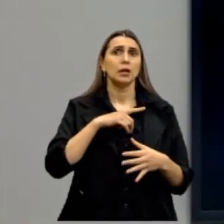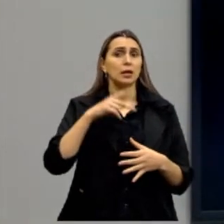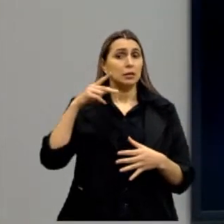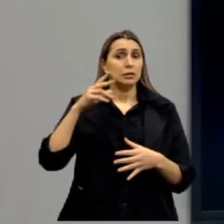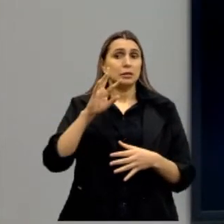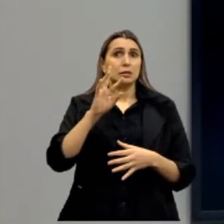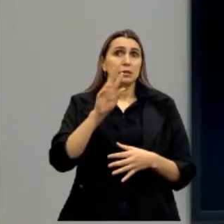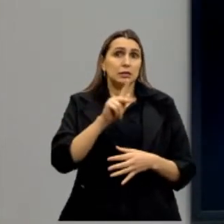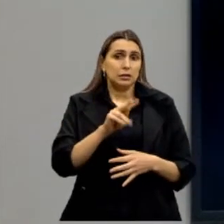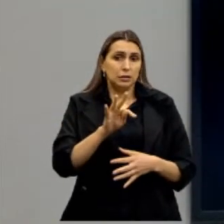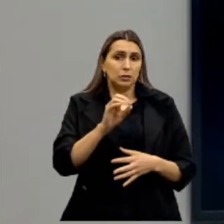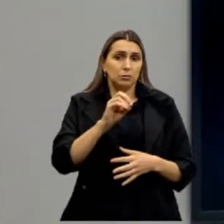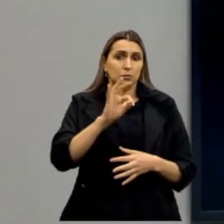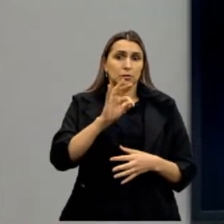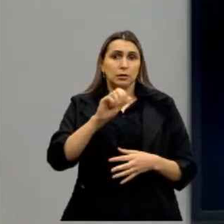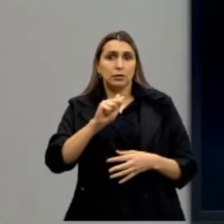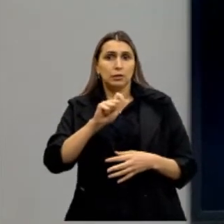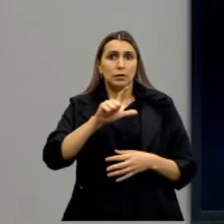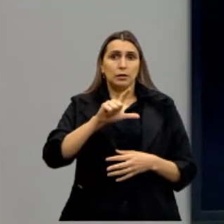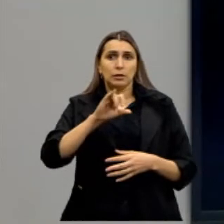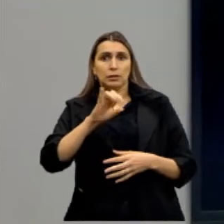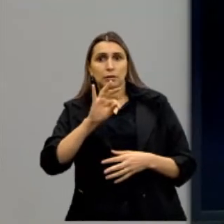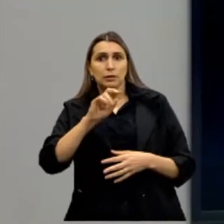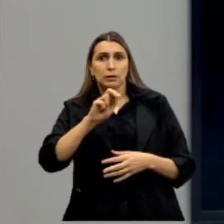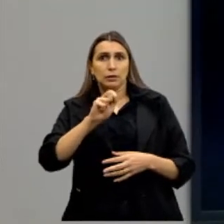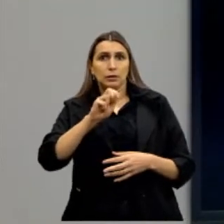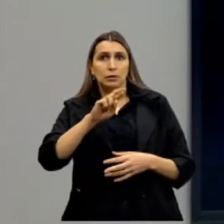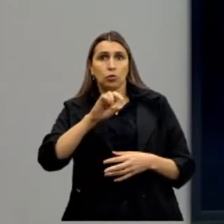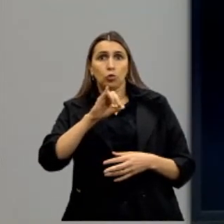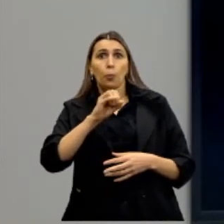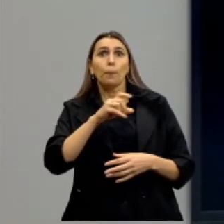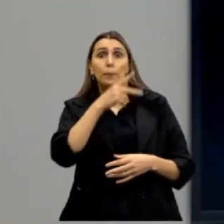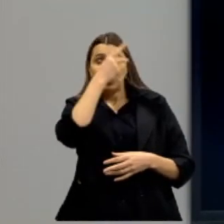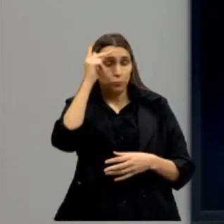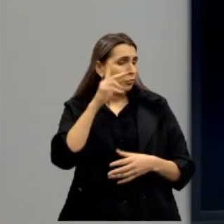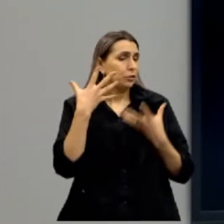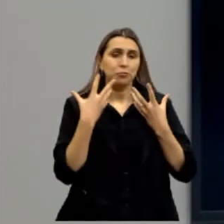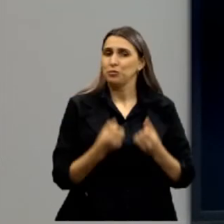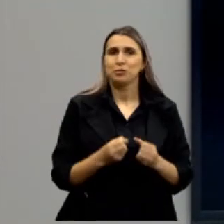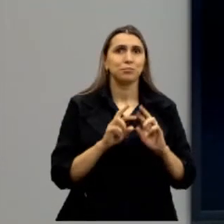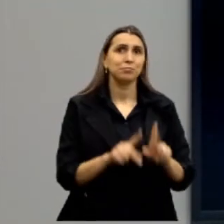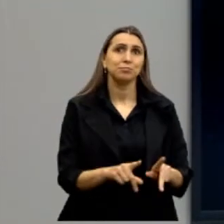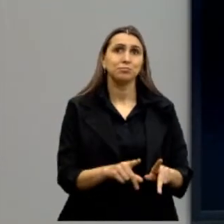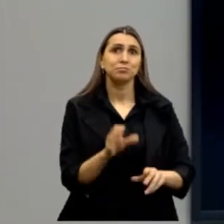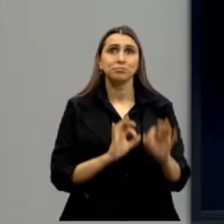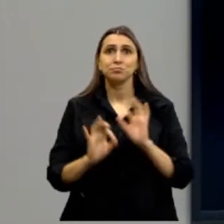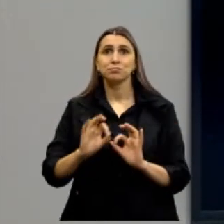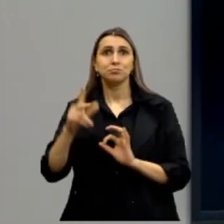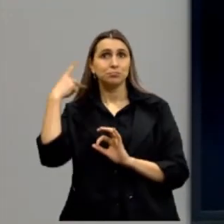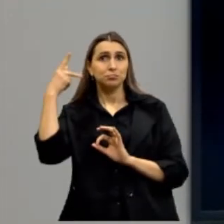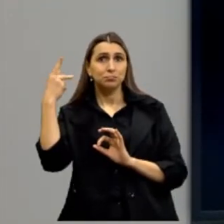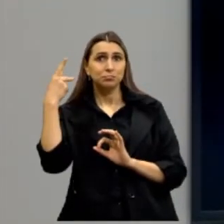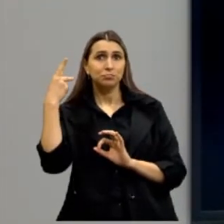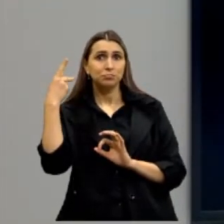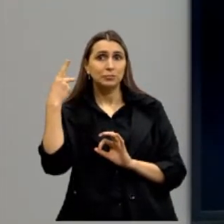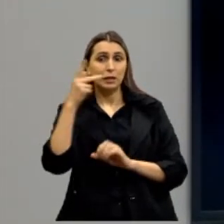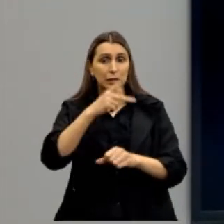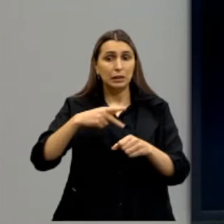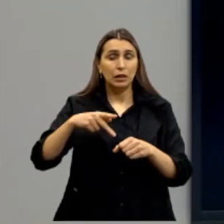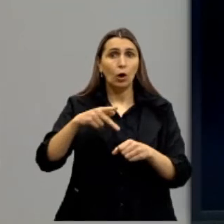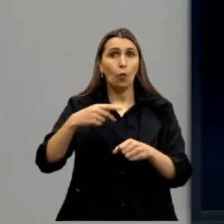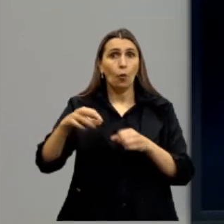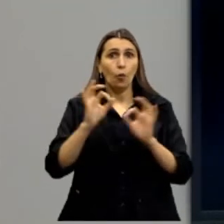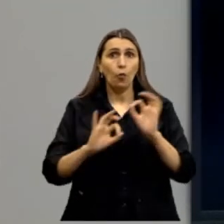Pessoas que não aceitam diferente. Então, a partir de organizações políticas, ou seja, a organização da polis,